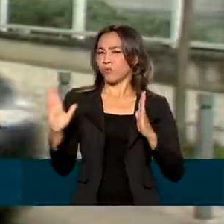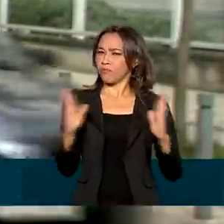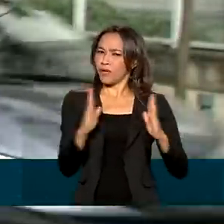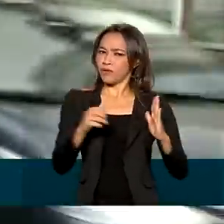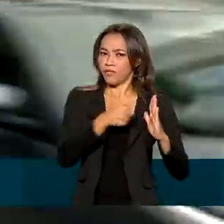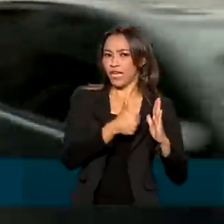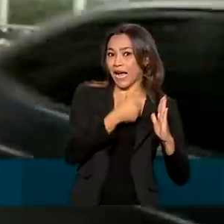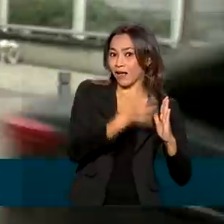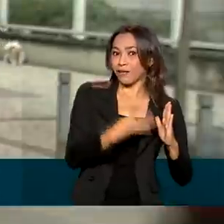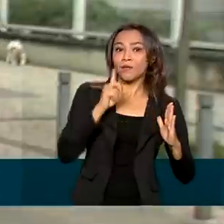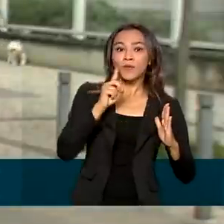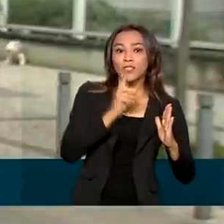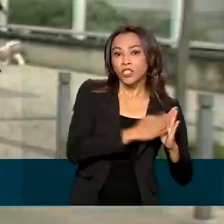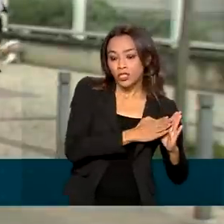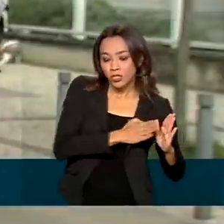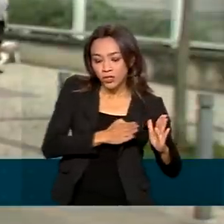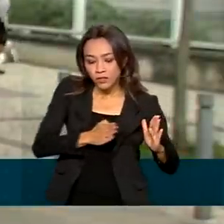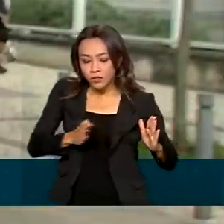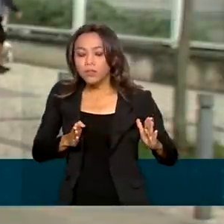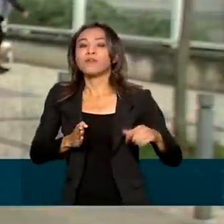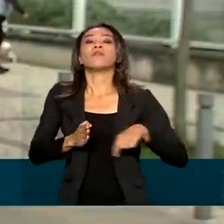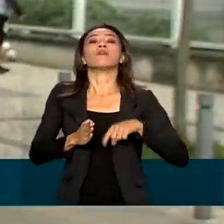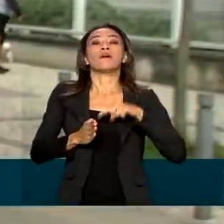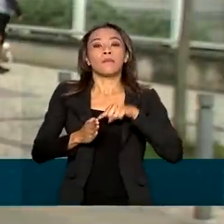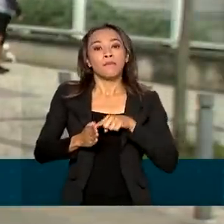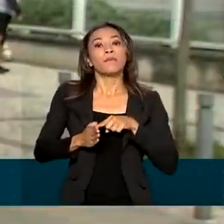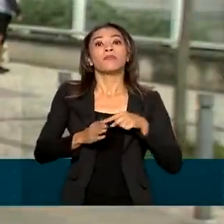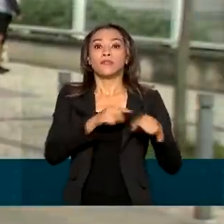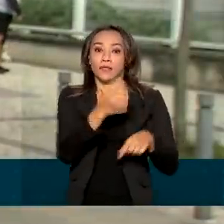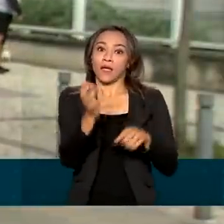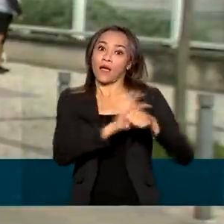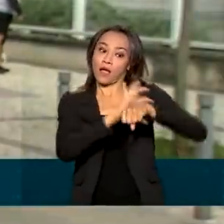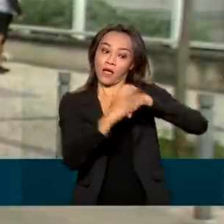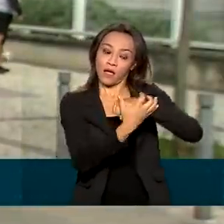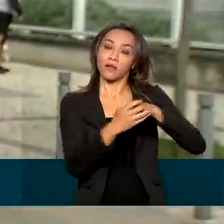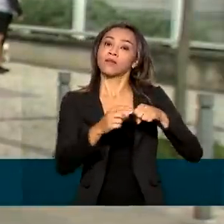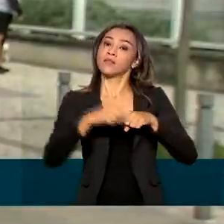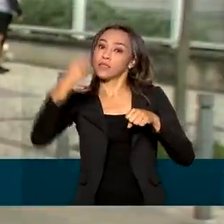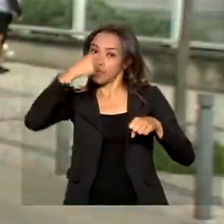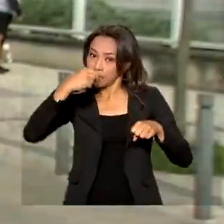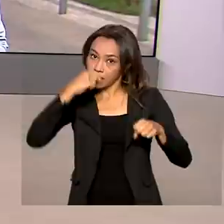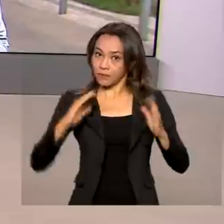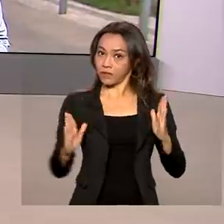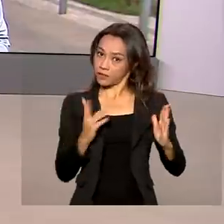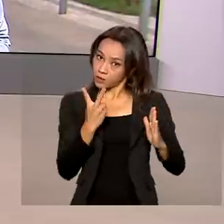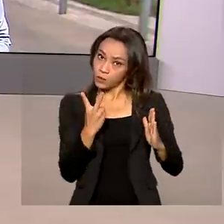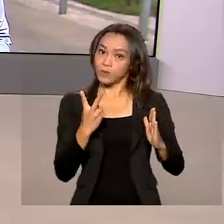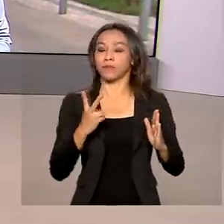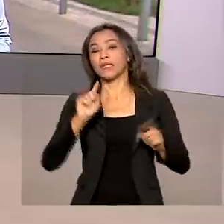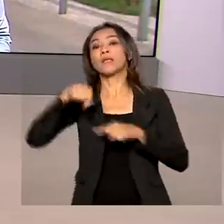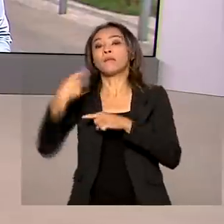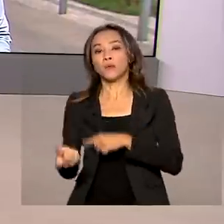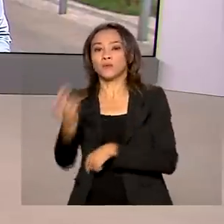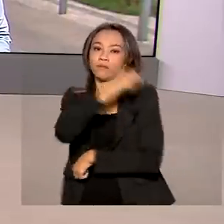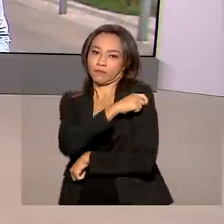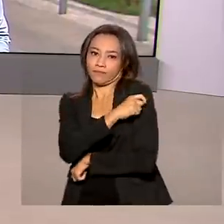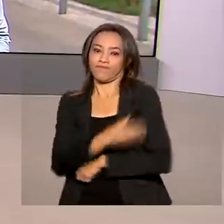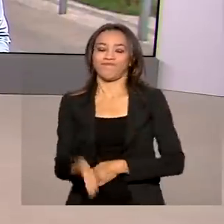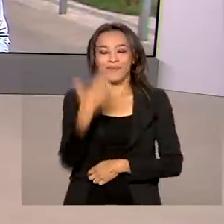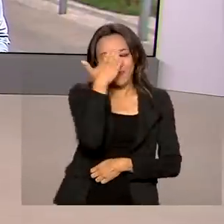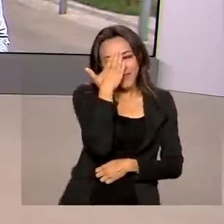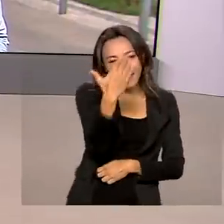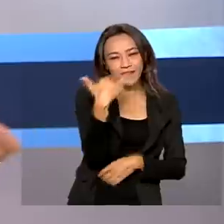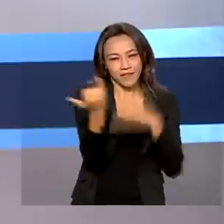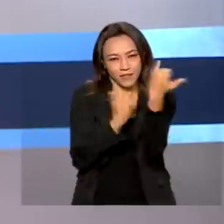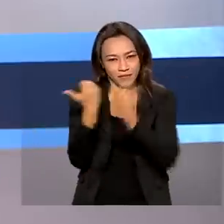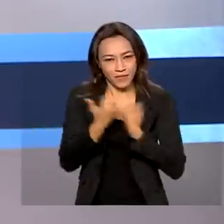dias entre as doses dos imunizantes contra a Covid e contra a influenza. Renata. Tá certo, Tiago. Obrigada pelas suas informações